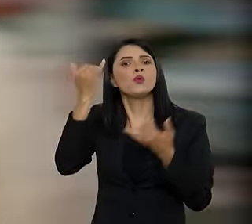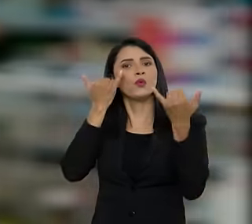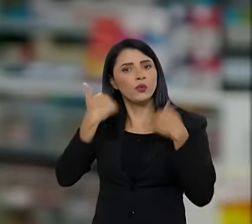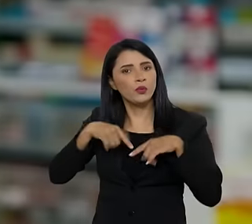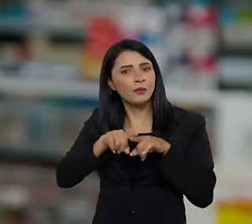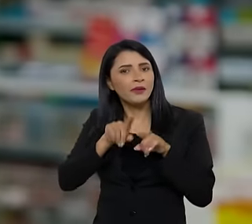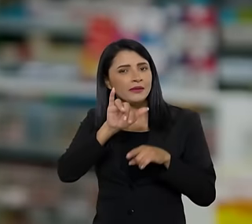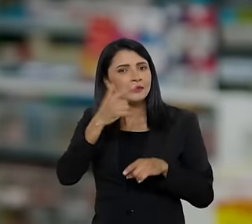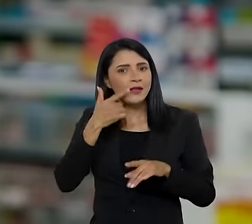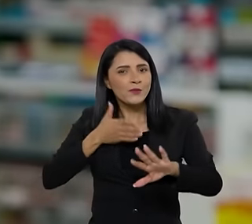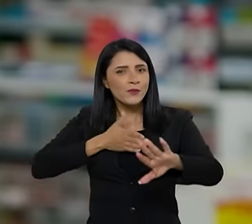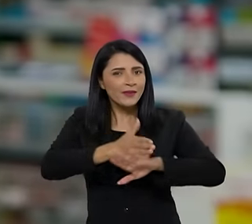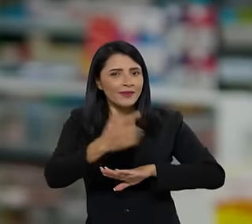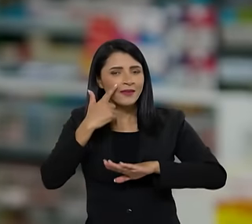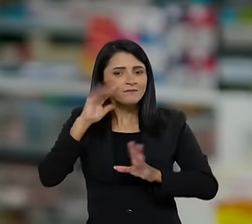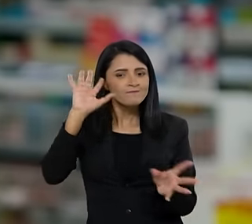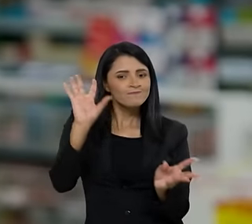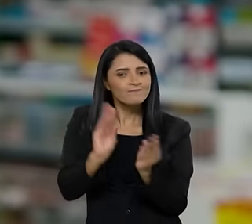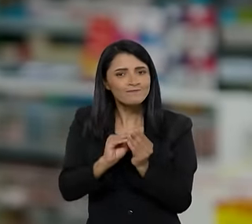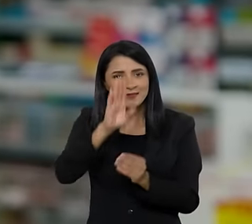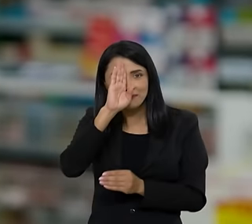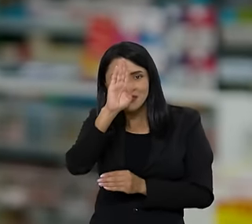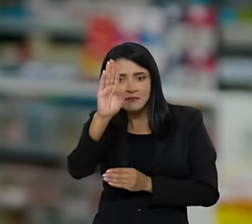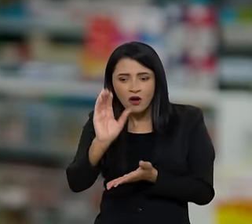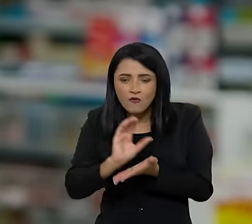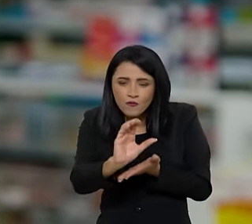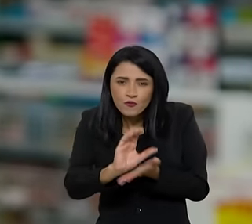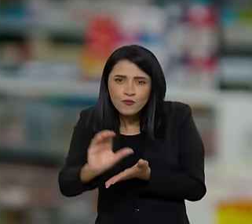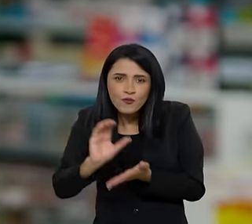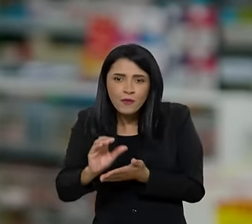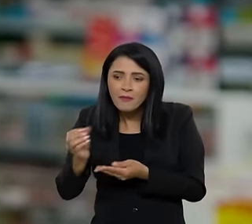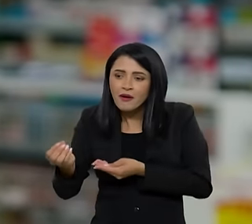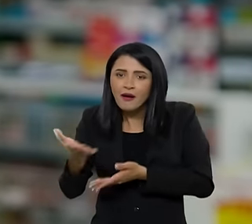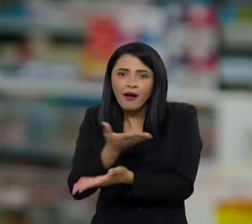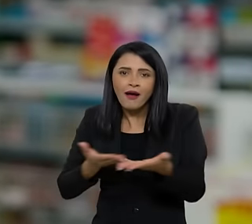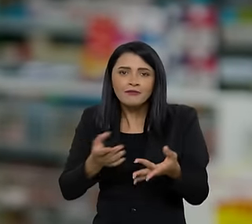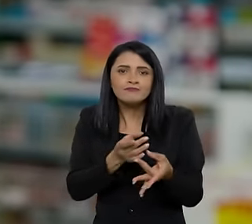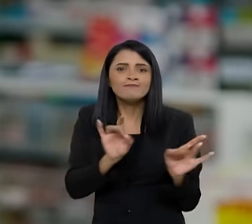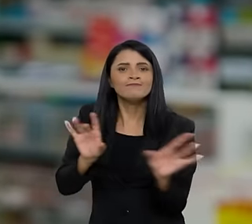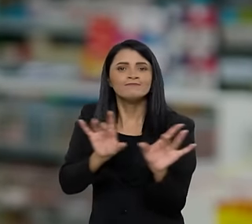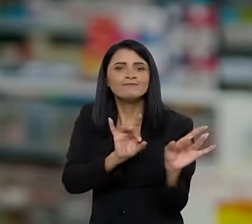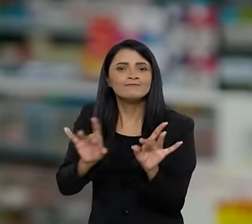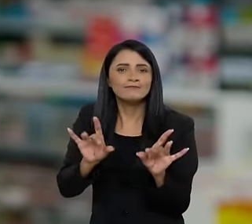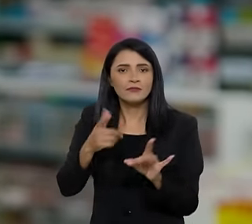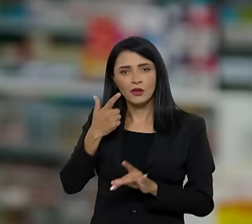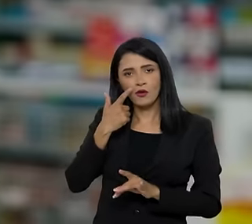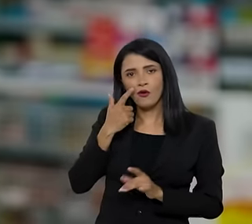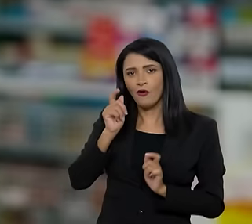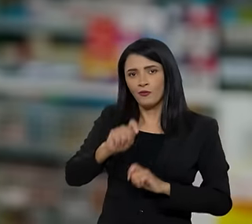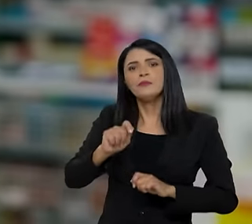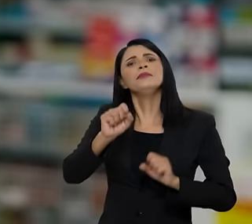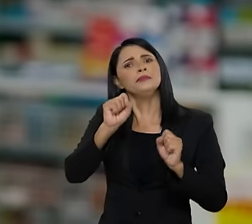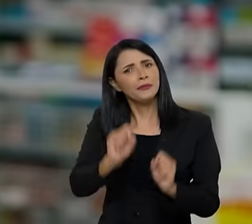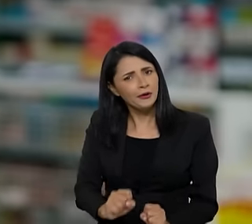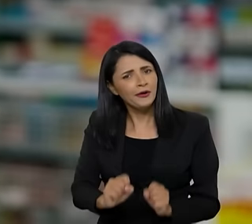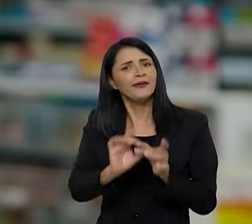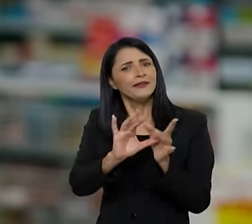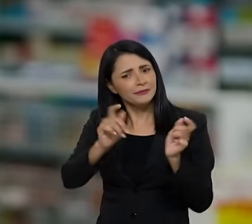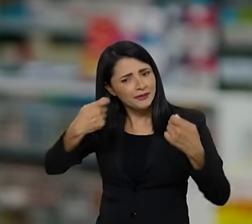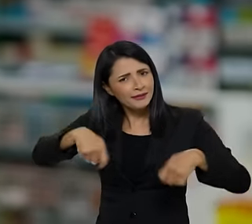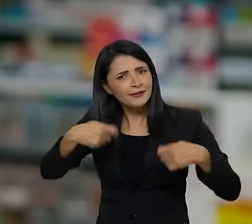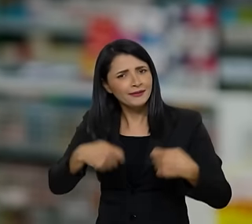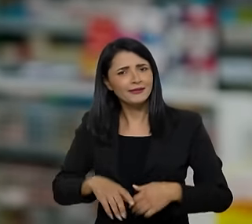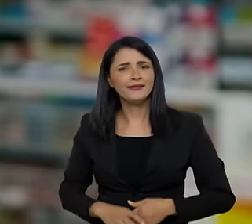dados. Agora, e se eu quiser ter acesso a um resumo dos principais investimentos para compartilhar? Olha, você não só